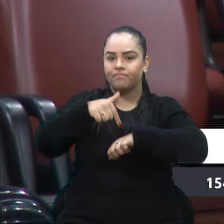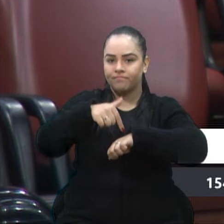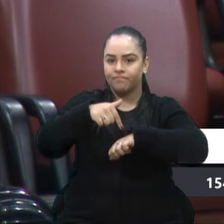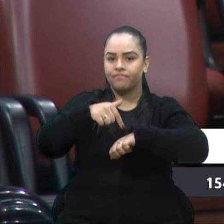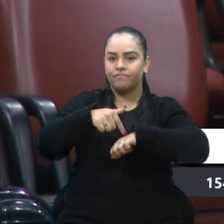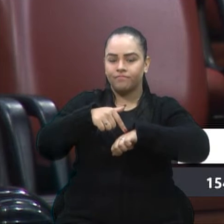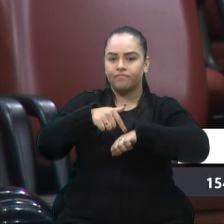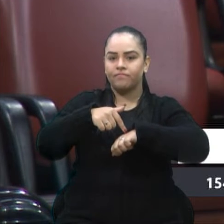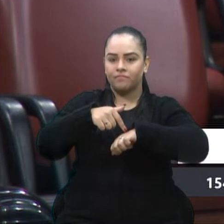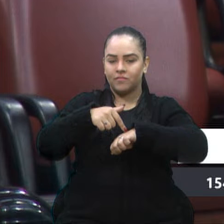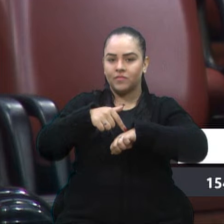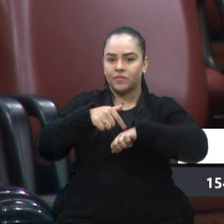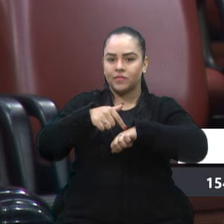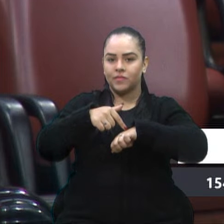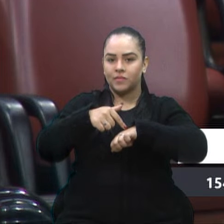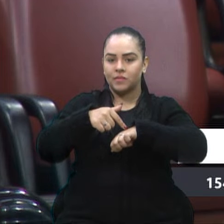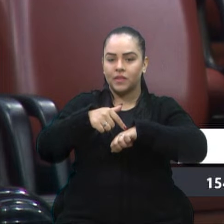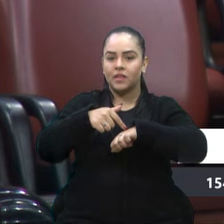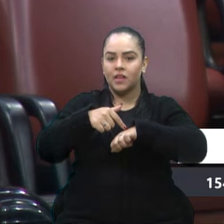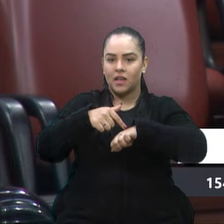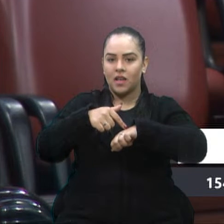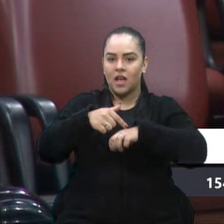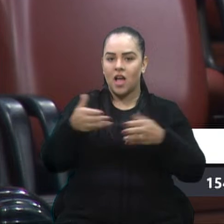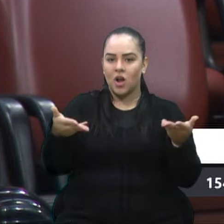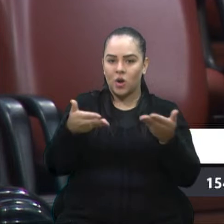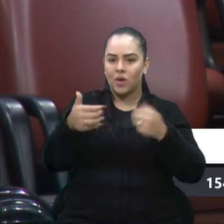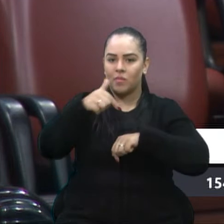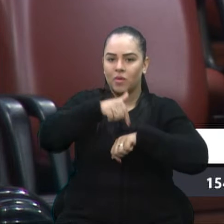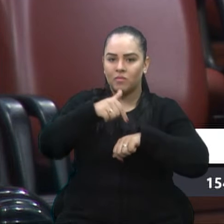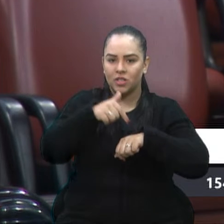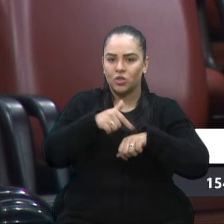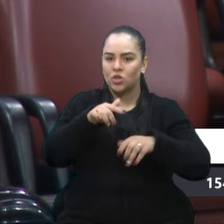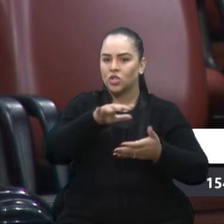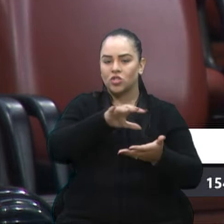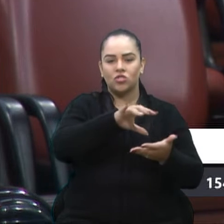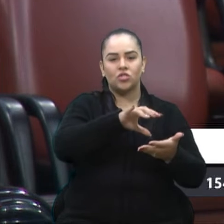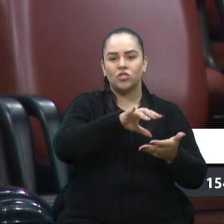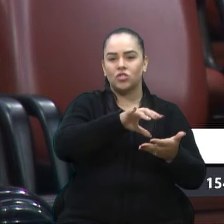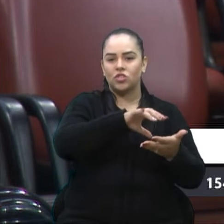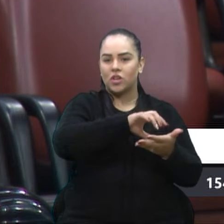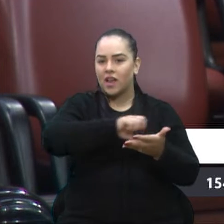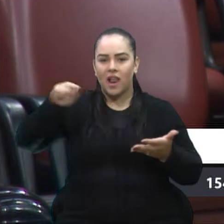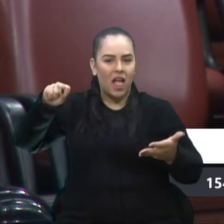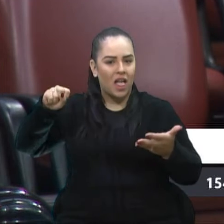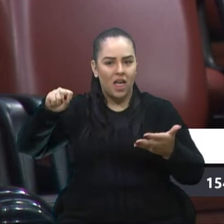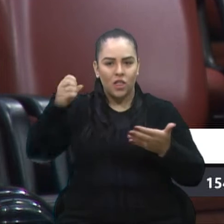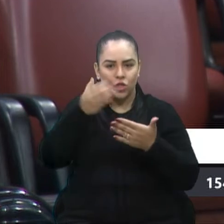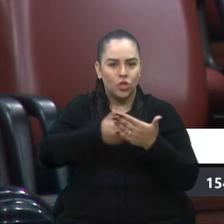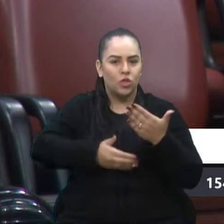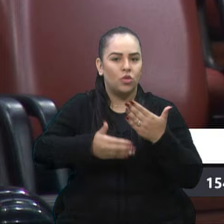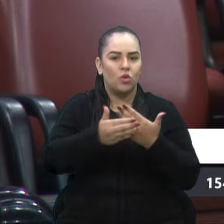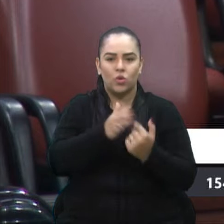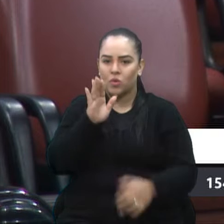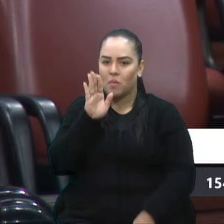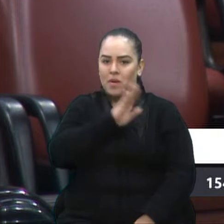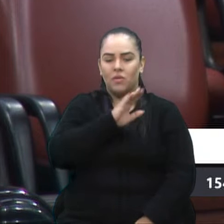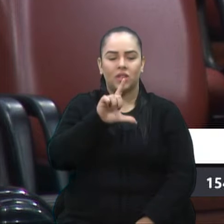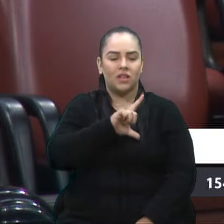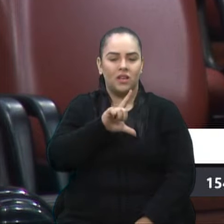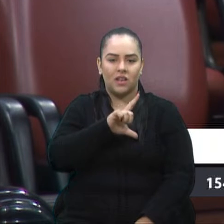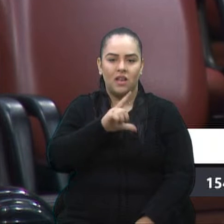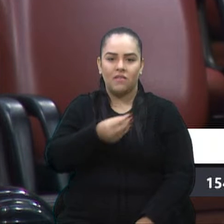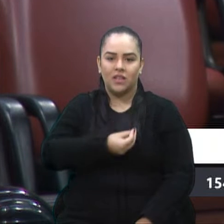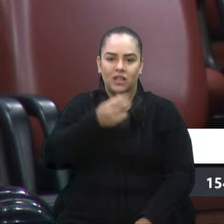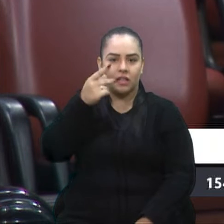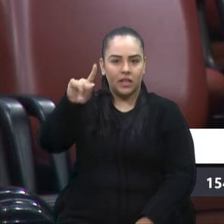arrancar, meu Pai, todo e qualquer mal que possa impedir a vida dessa tua serva. que ela